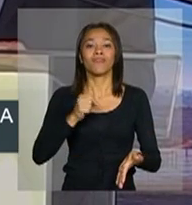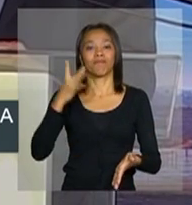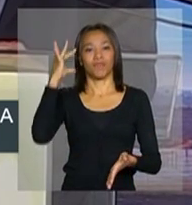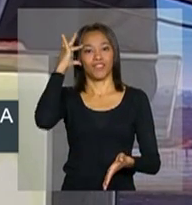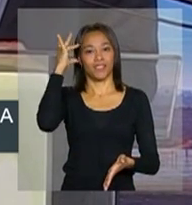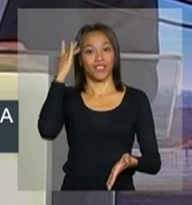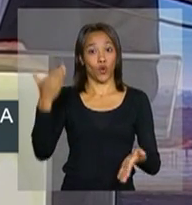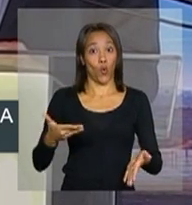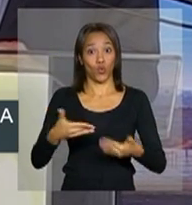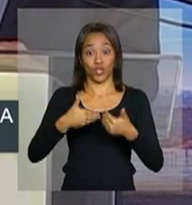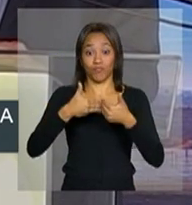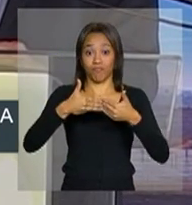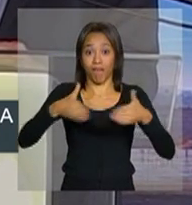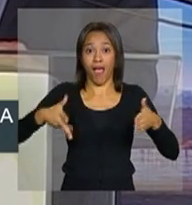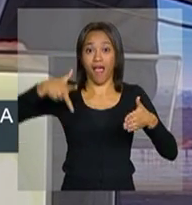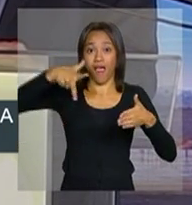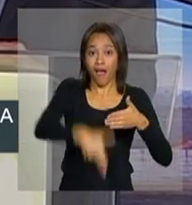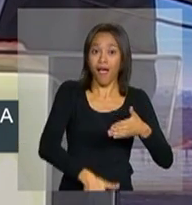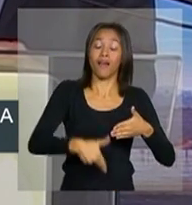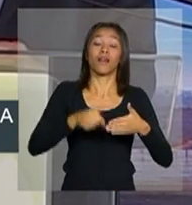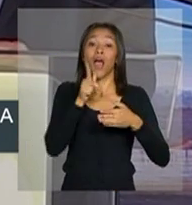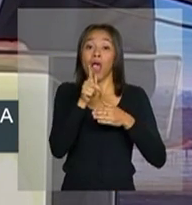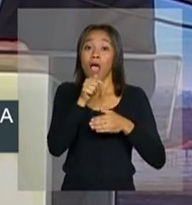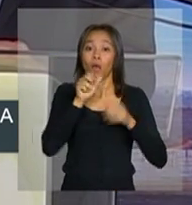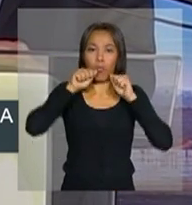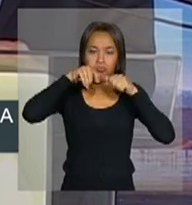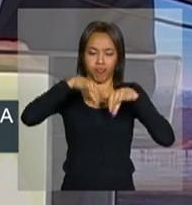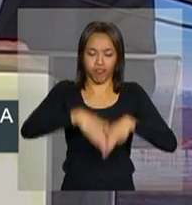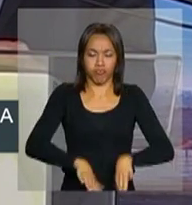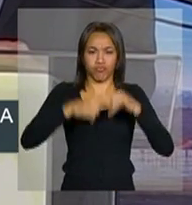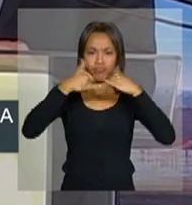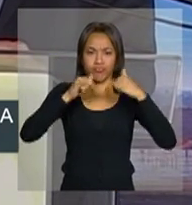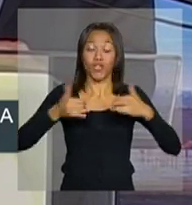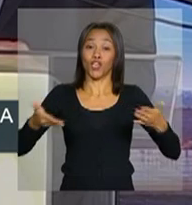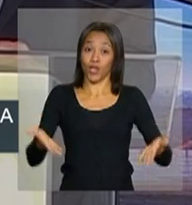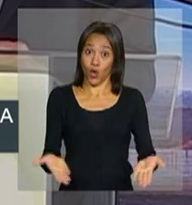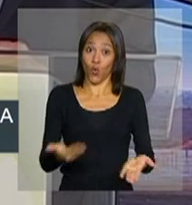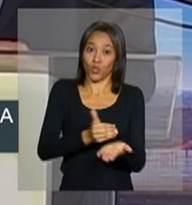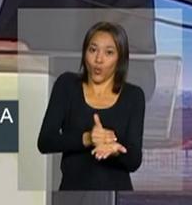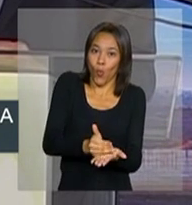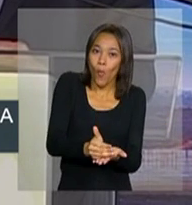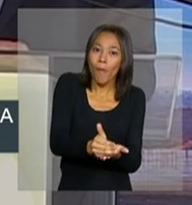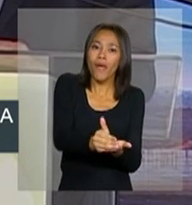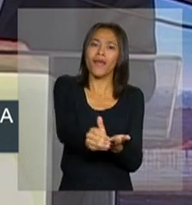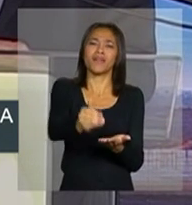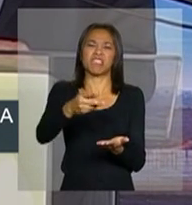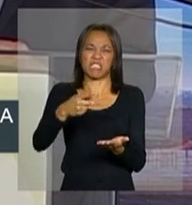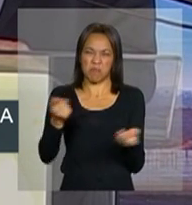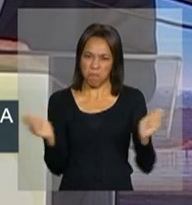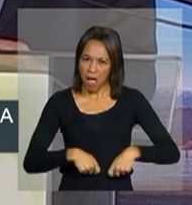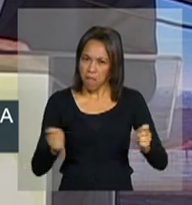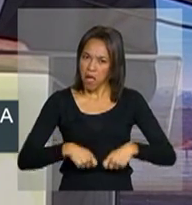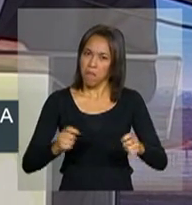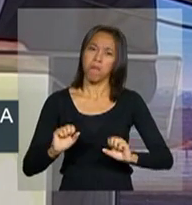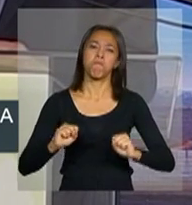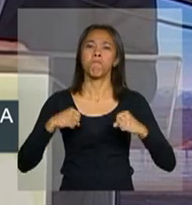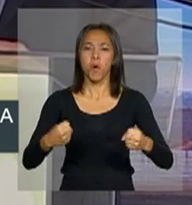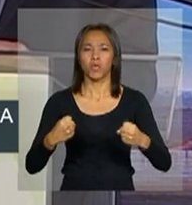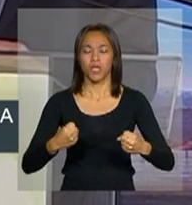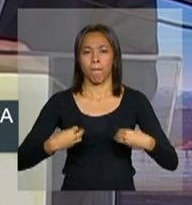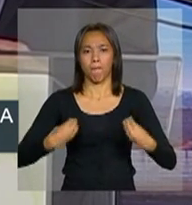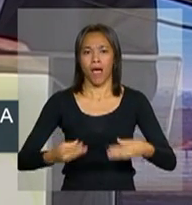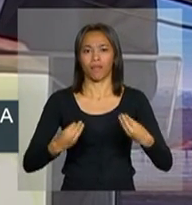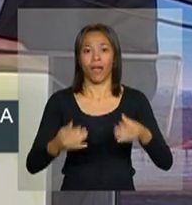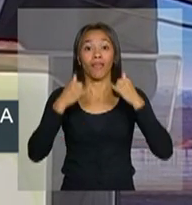para a inauguração da hidrelétrica de estreito que começa a operar hoje na sua plena capacidade de geração de